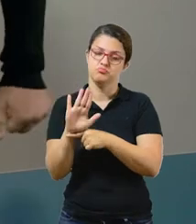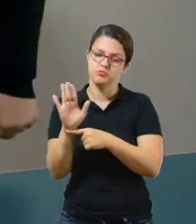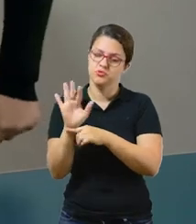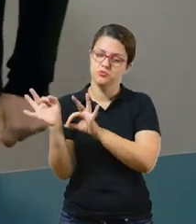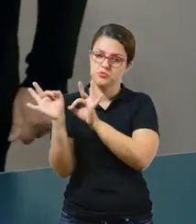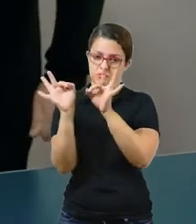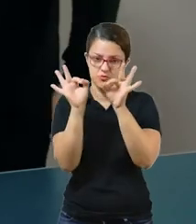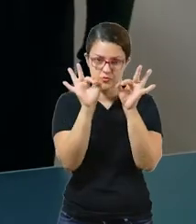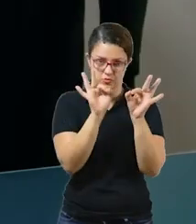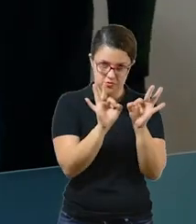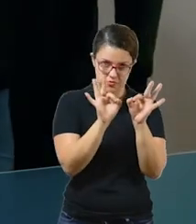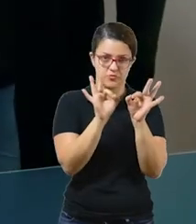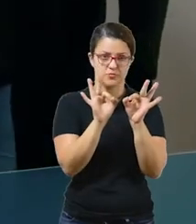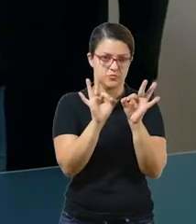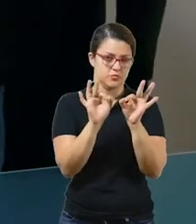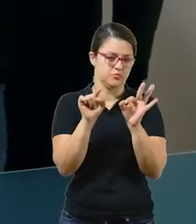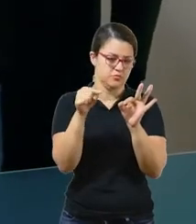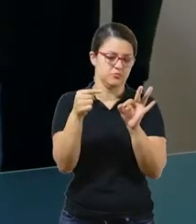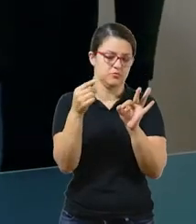que nós vamos estar falando.